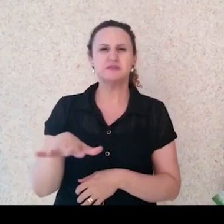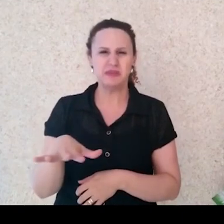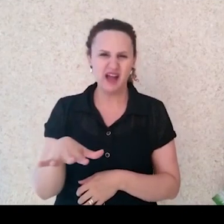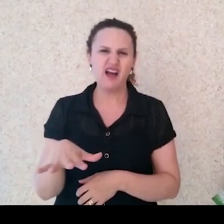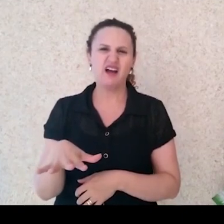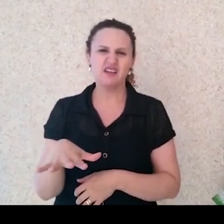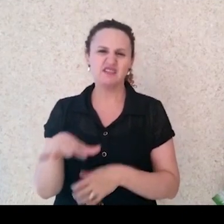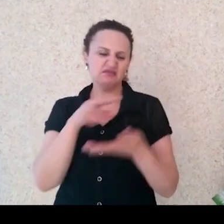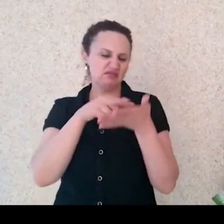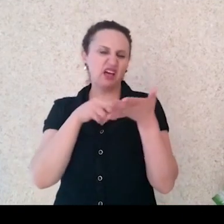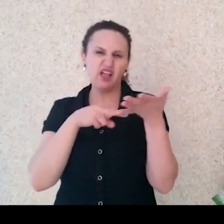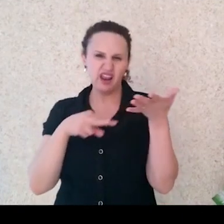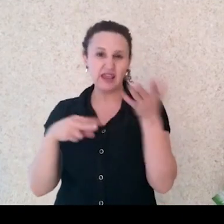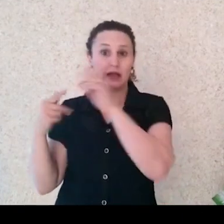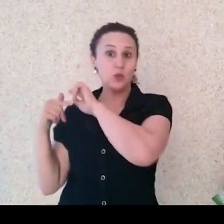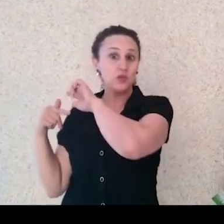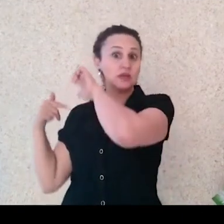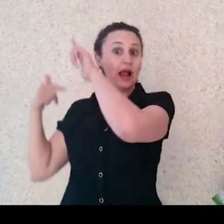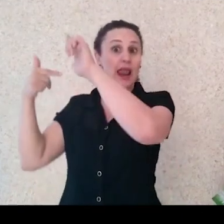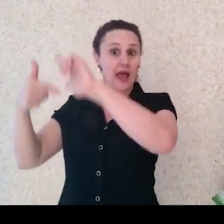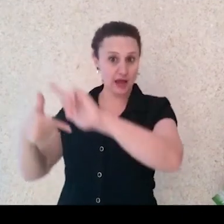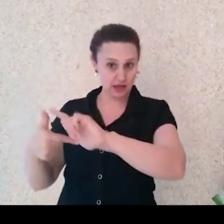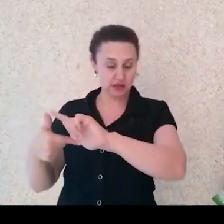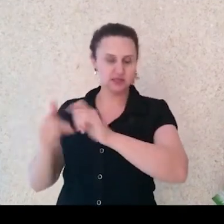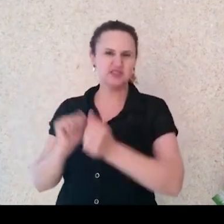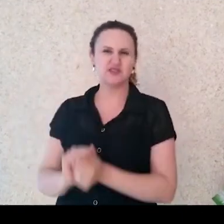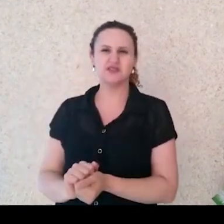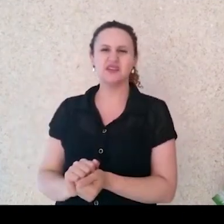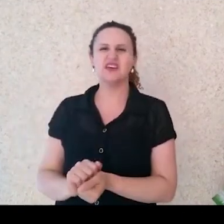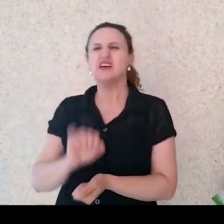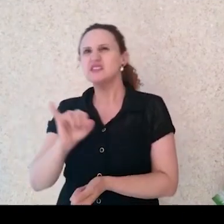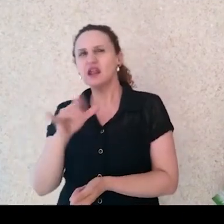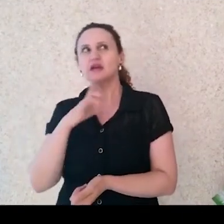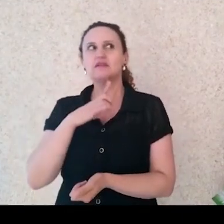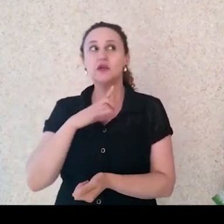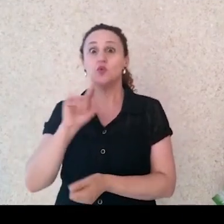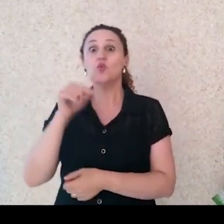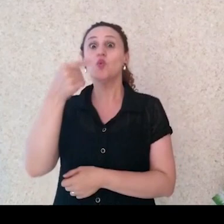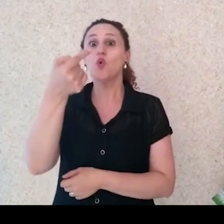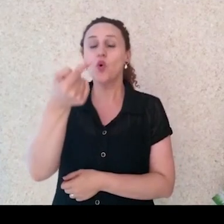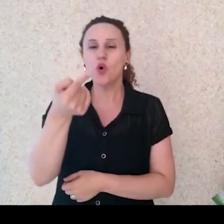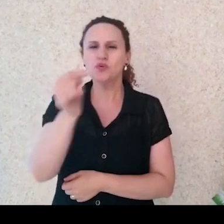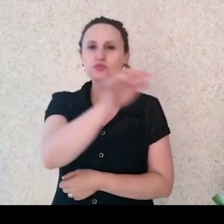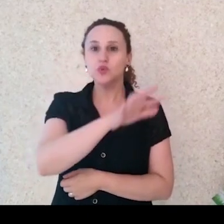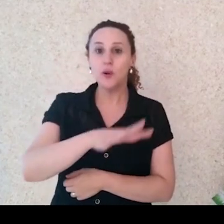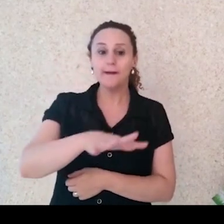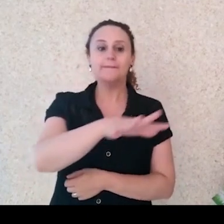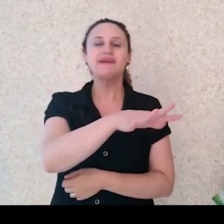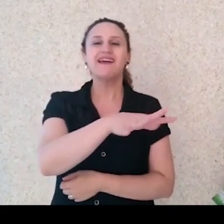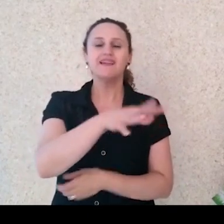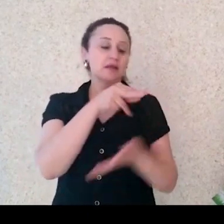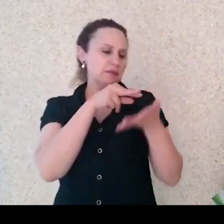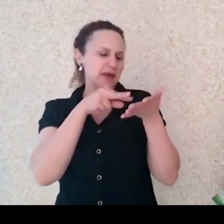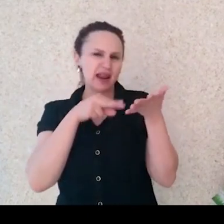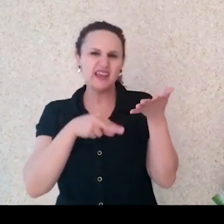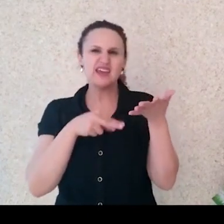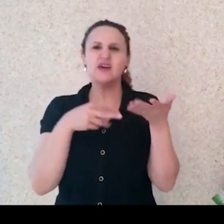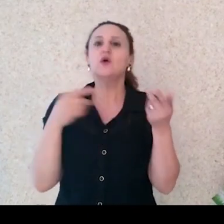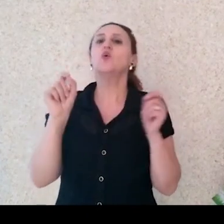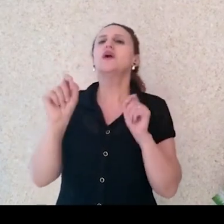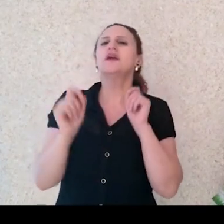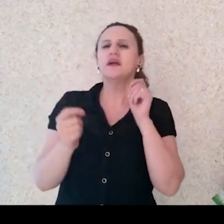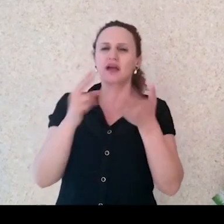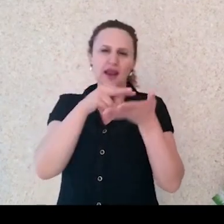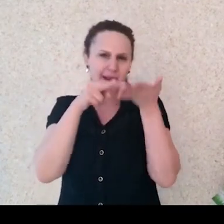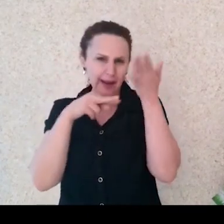para ler os clássicos? Será que existe outro espaço para ler os clássicos que não na escola? Será que é o best-seller que deve entrar no